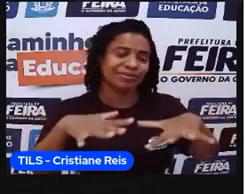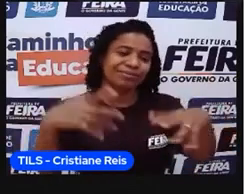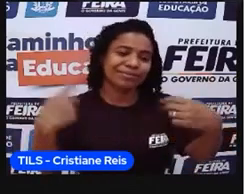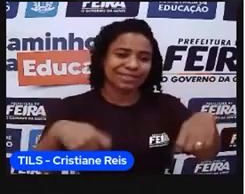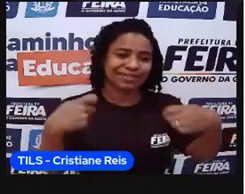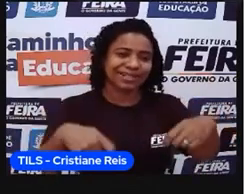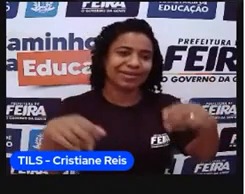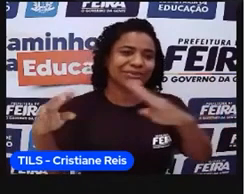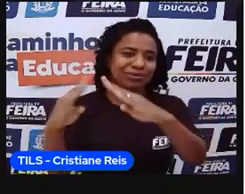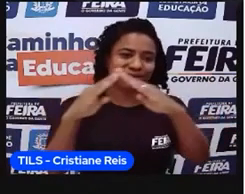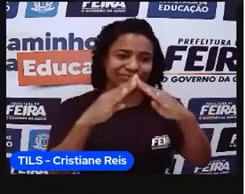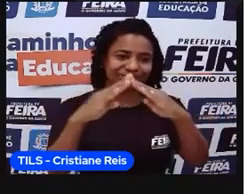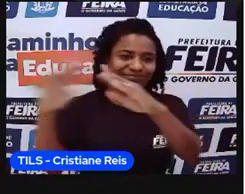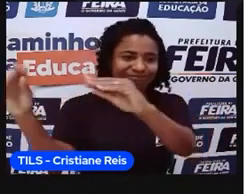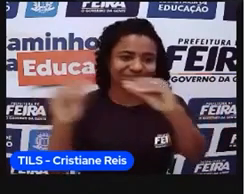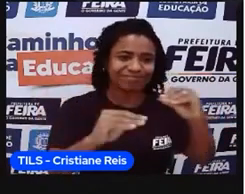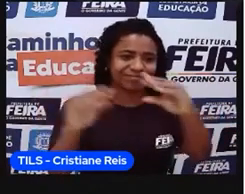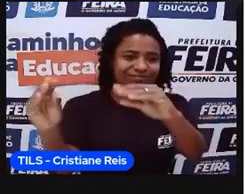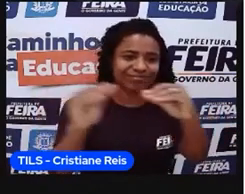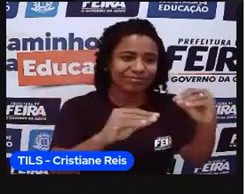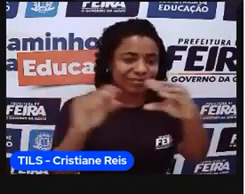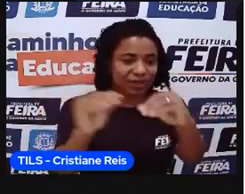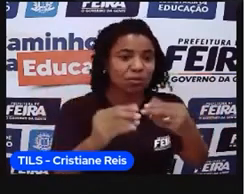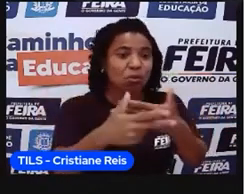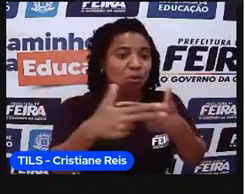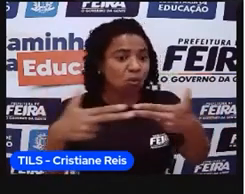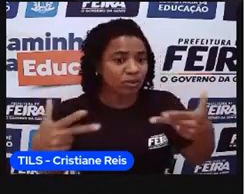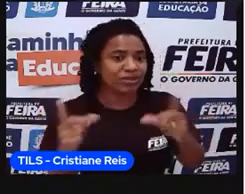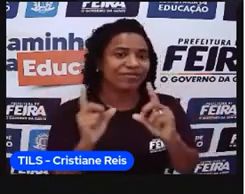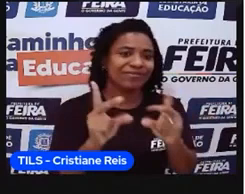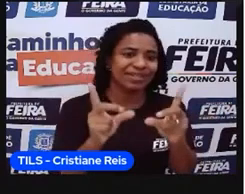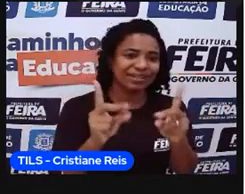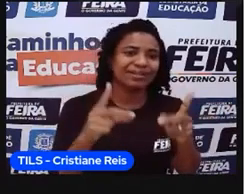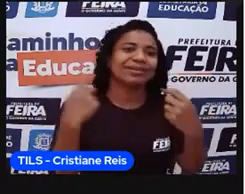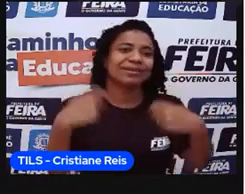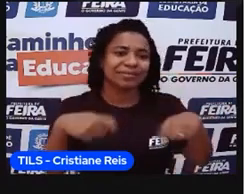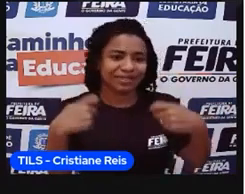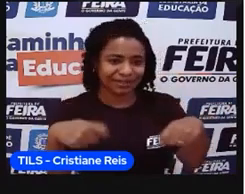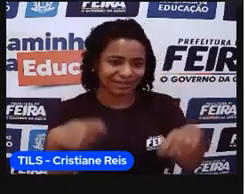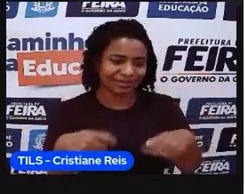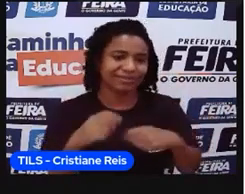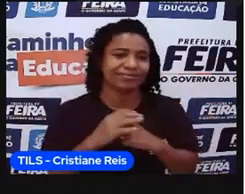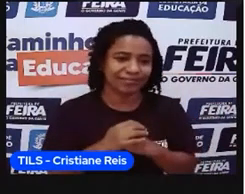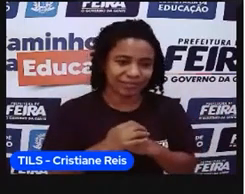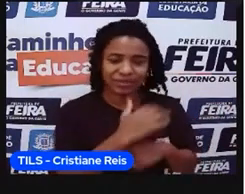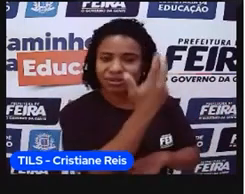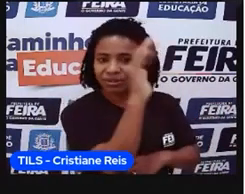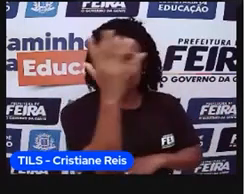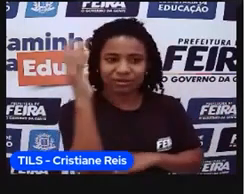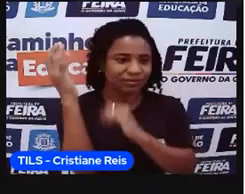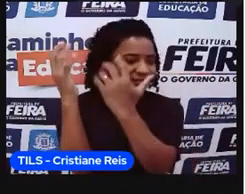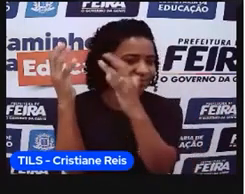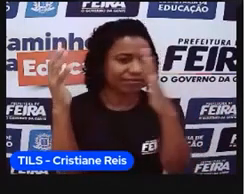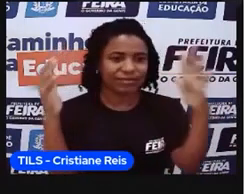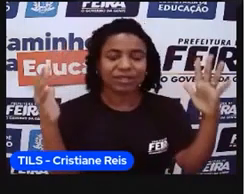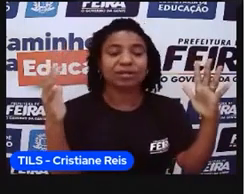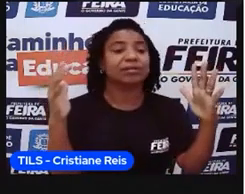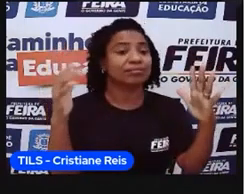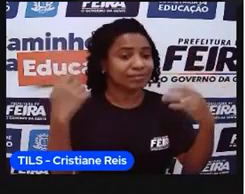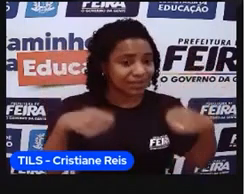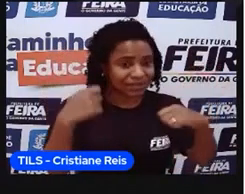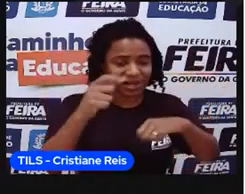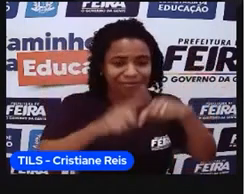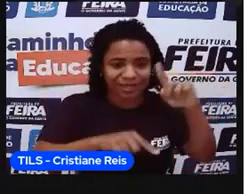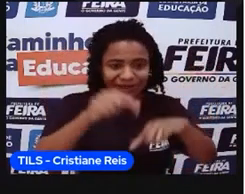né, de moradia, né, não era mais aquela situação só de retirada de madeira e levada, né, para o exterior e não tinha nenhum tipo de